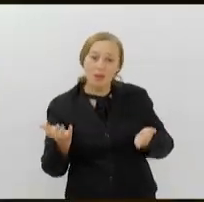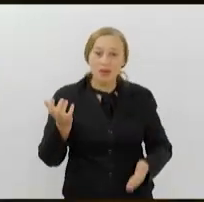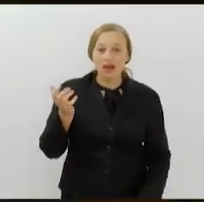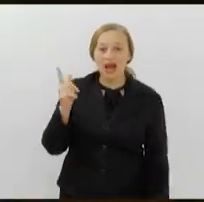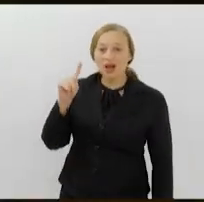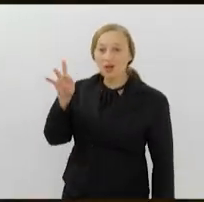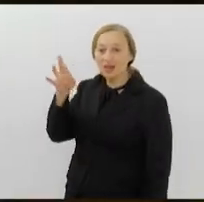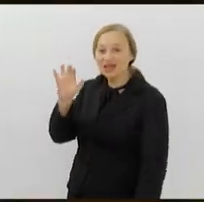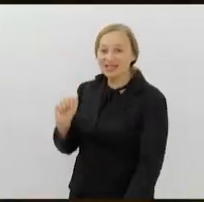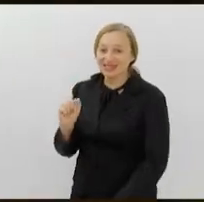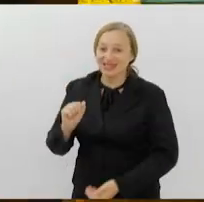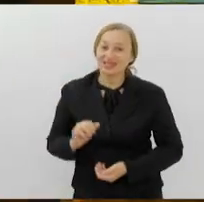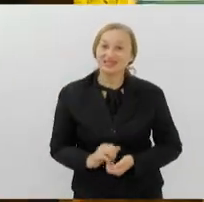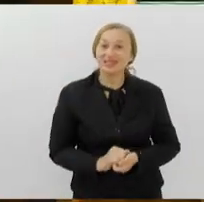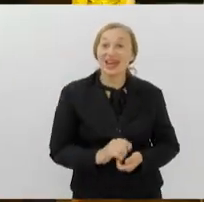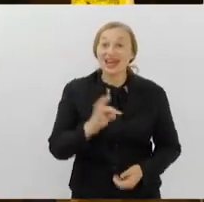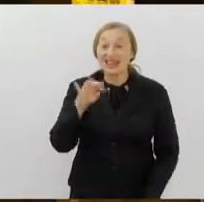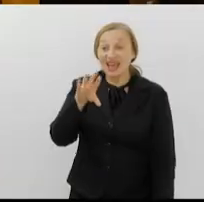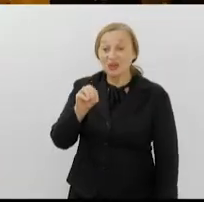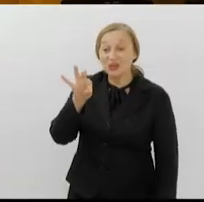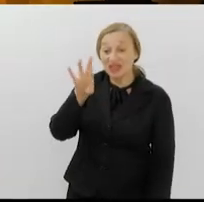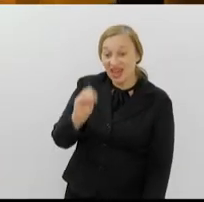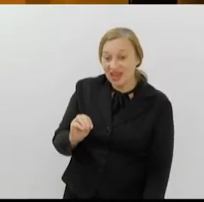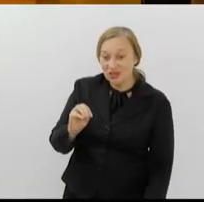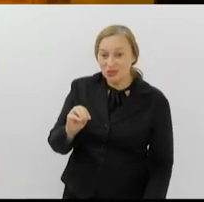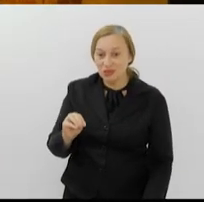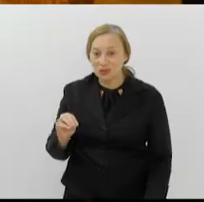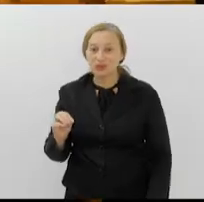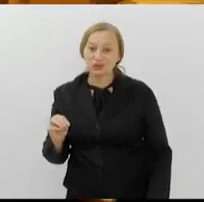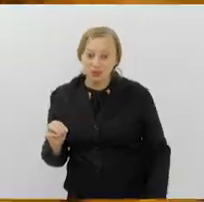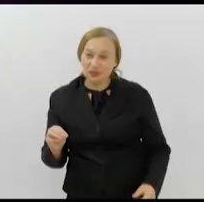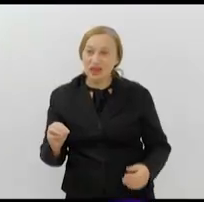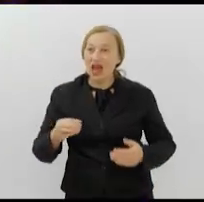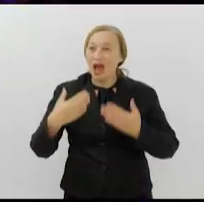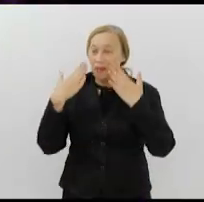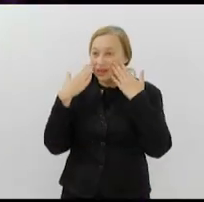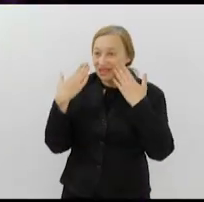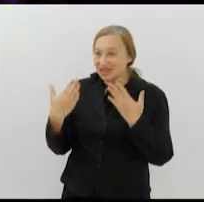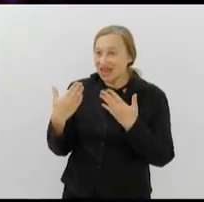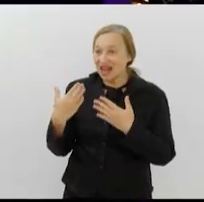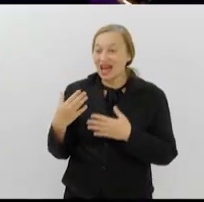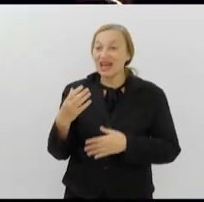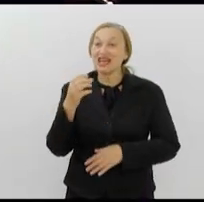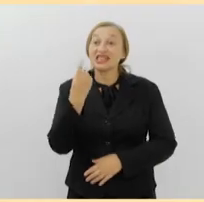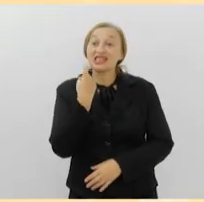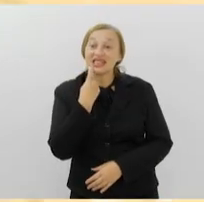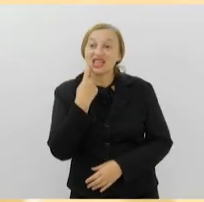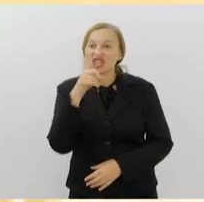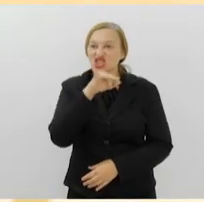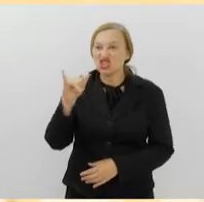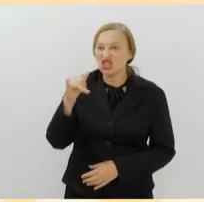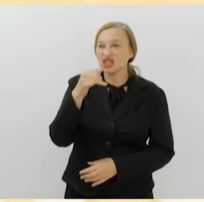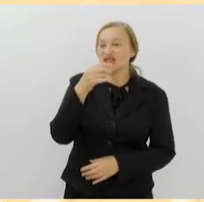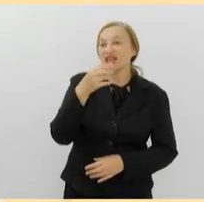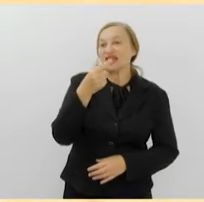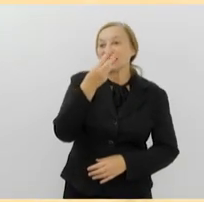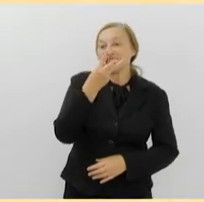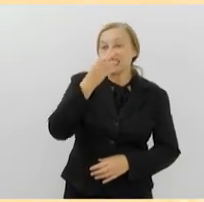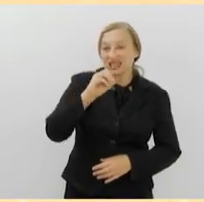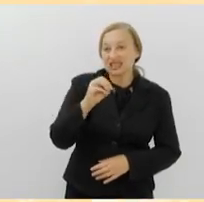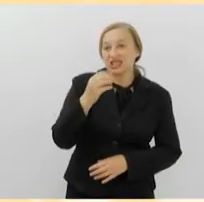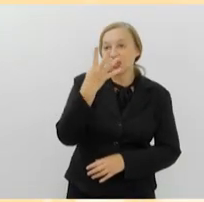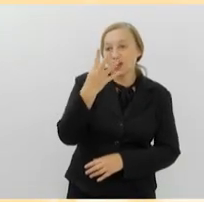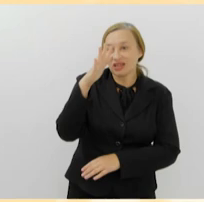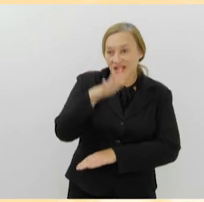pantomima. Teco-teco, soluções aéreas e terrenas se apresentam na sexta, dia 30, às 4 horas da tarde, no